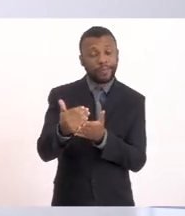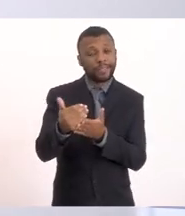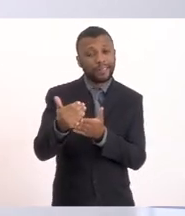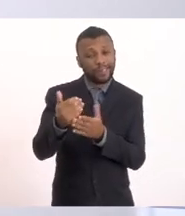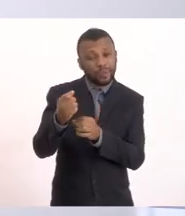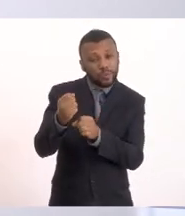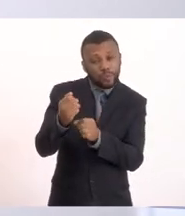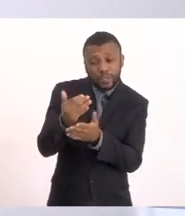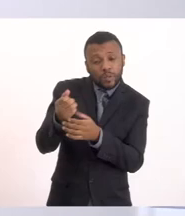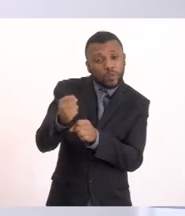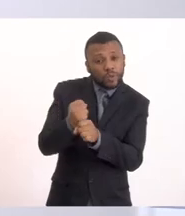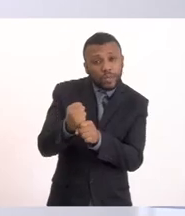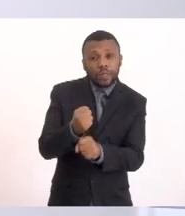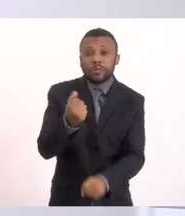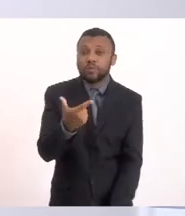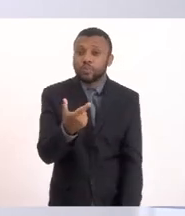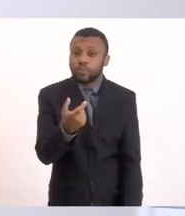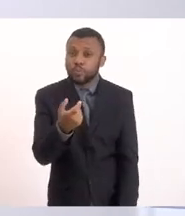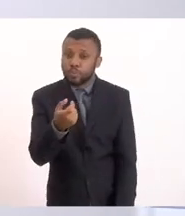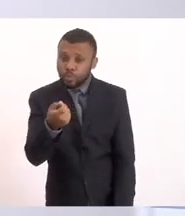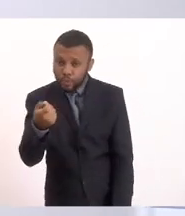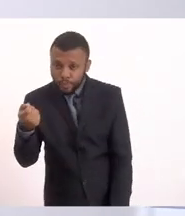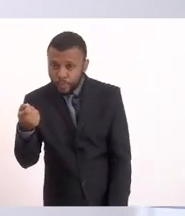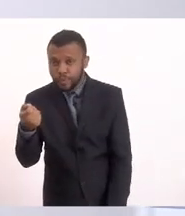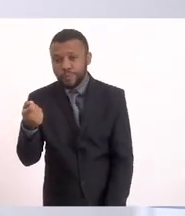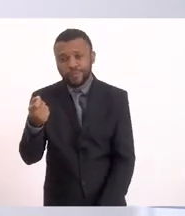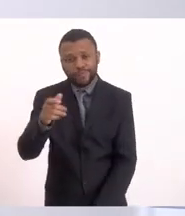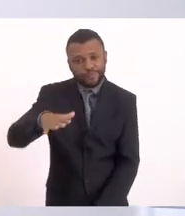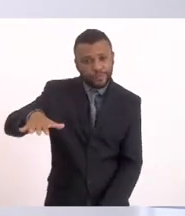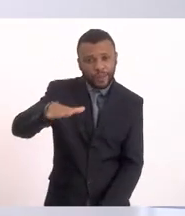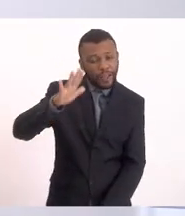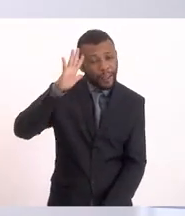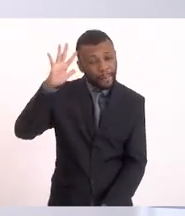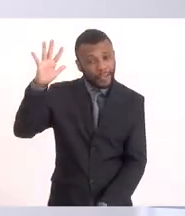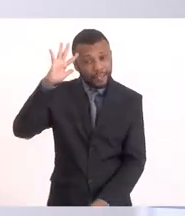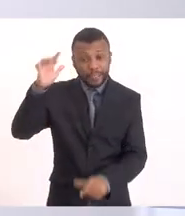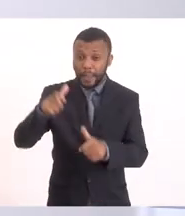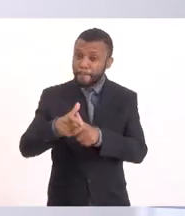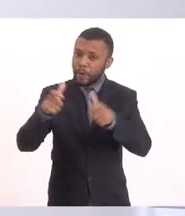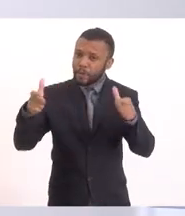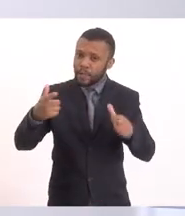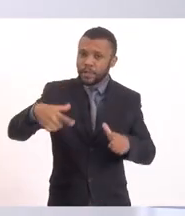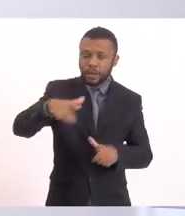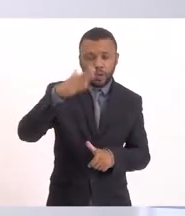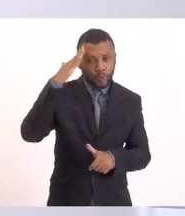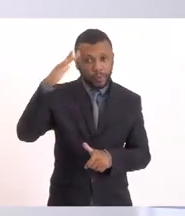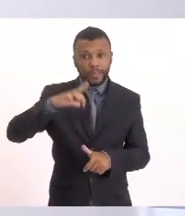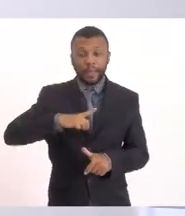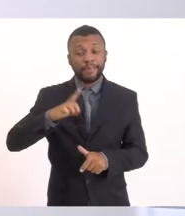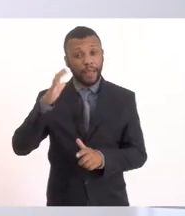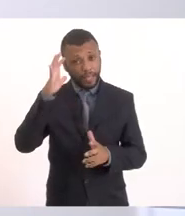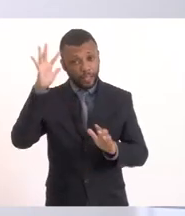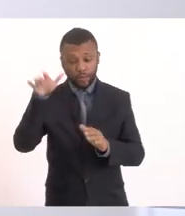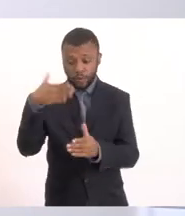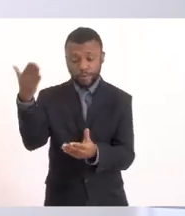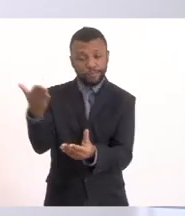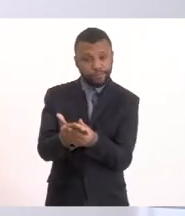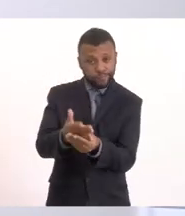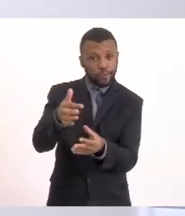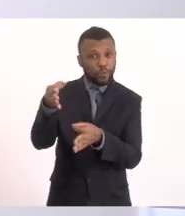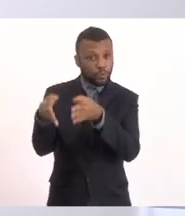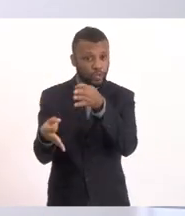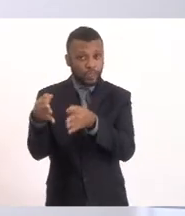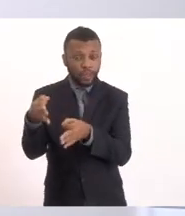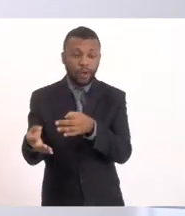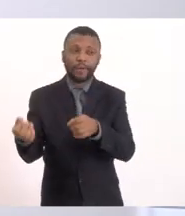para aquela região. Imagino que a maioria que deva saber que houve a decisão judicial que paralisou as